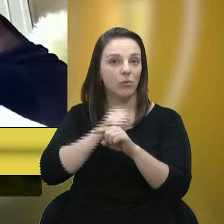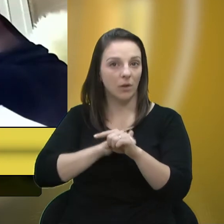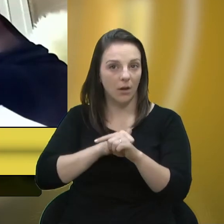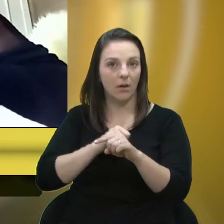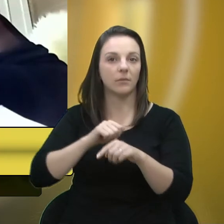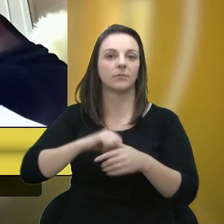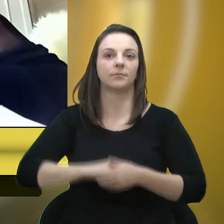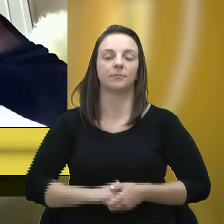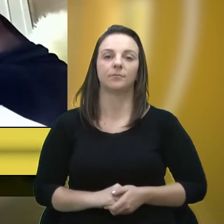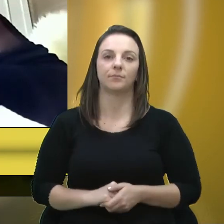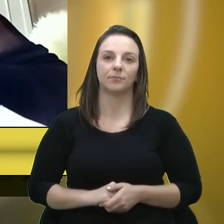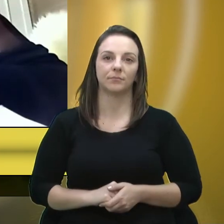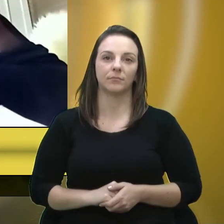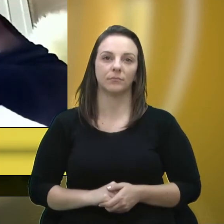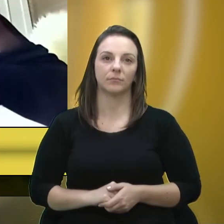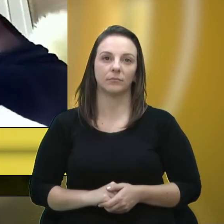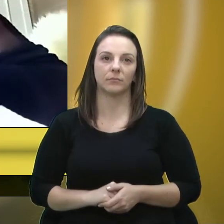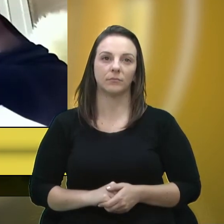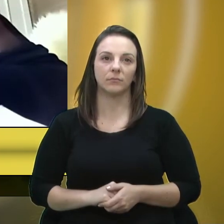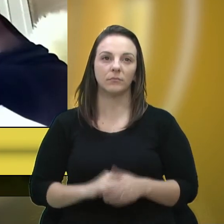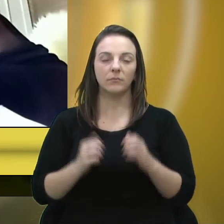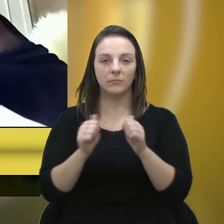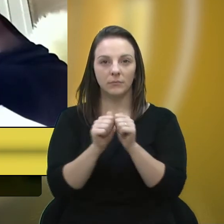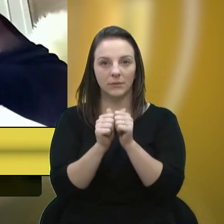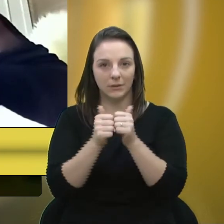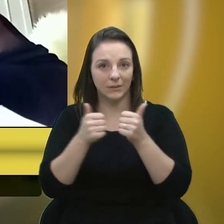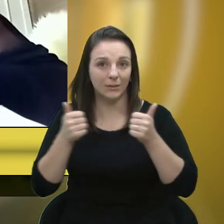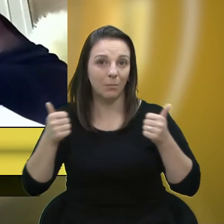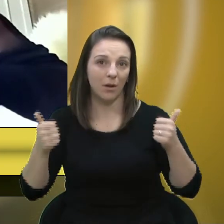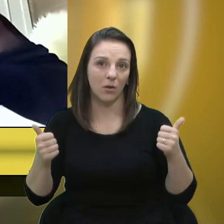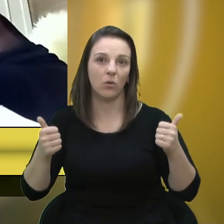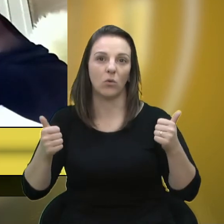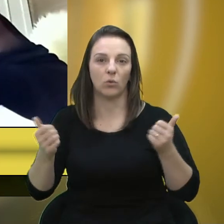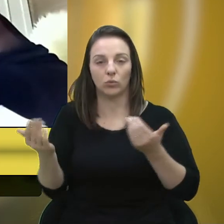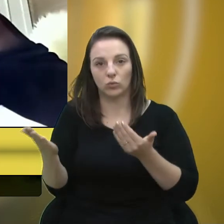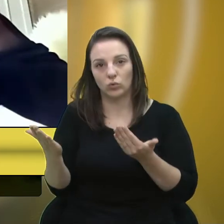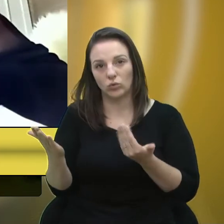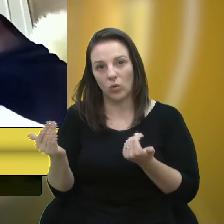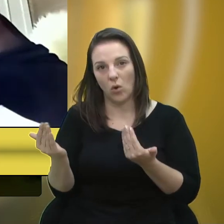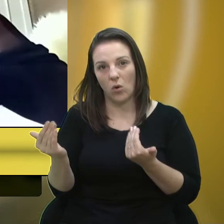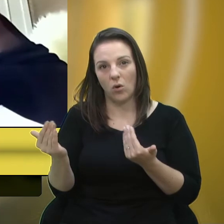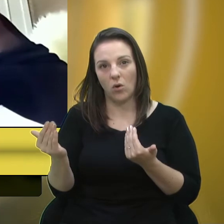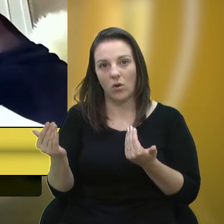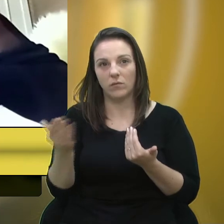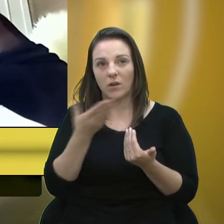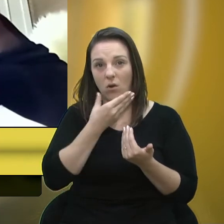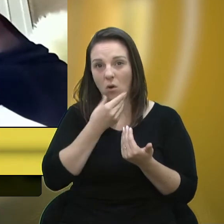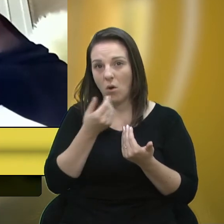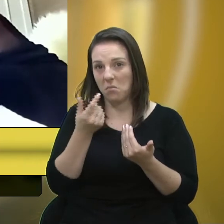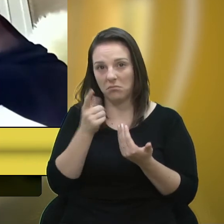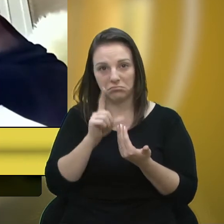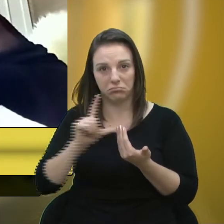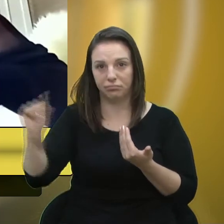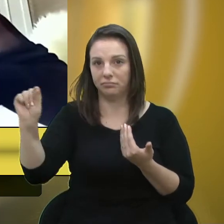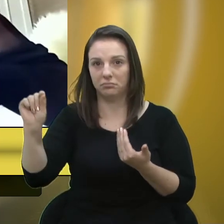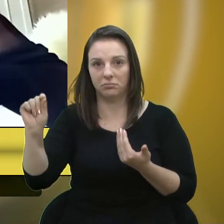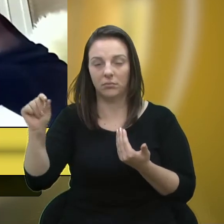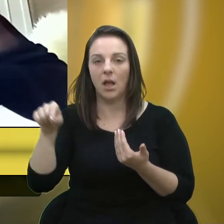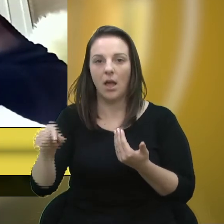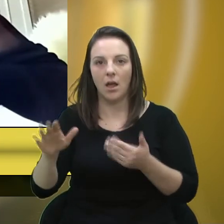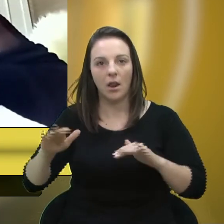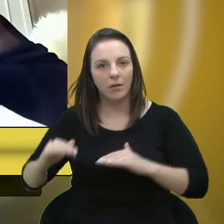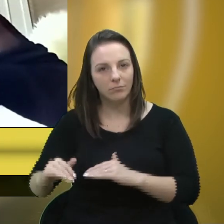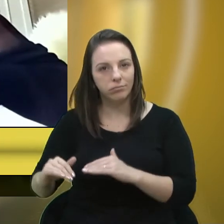se separou muito cedo, né? O marido foi embora, enfim, ela criou o filho sozinha,